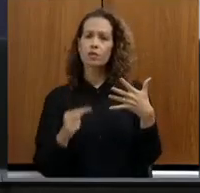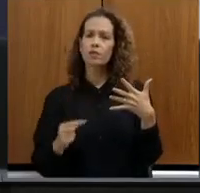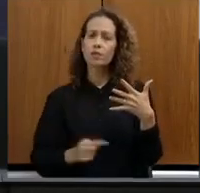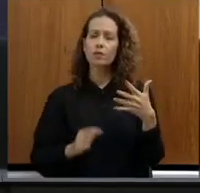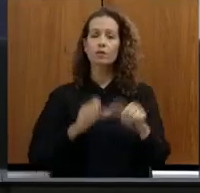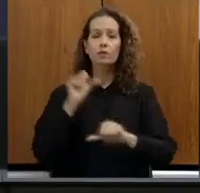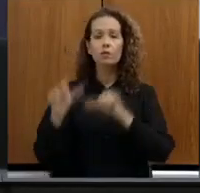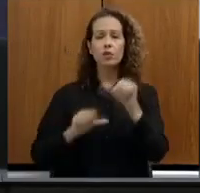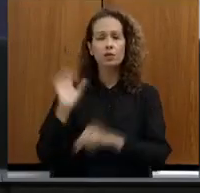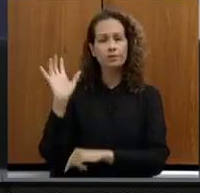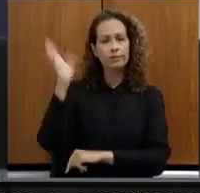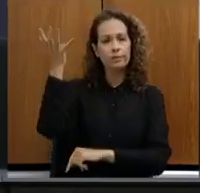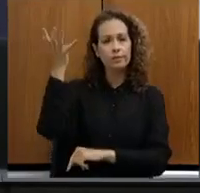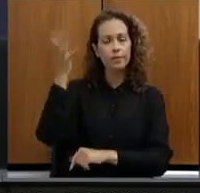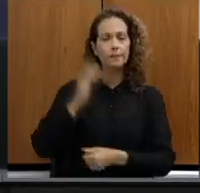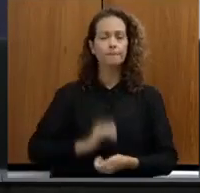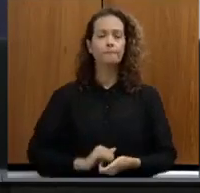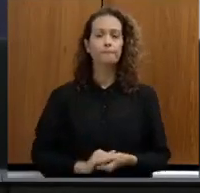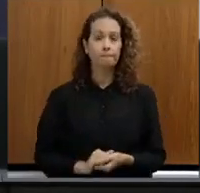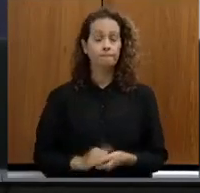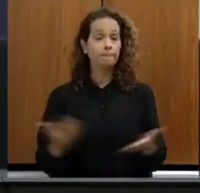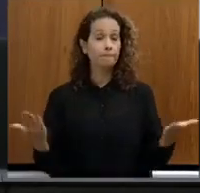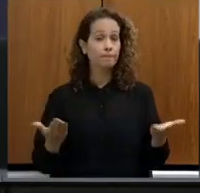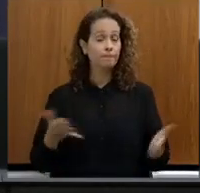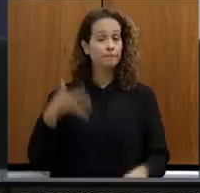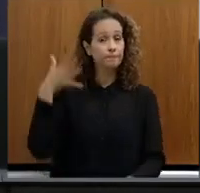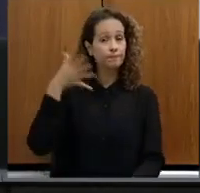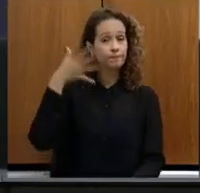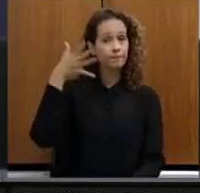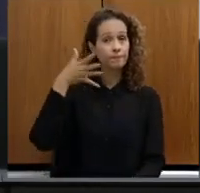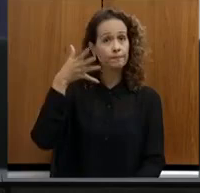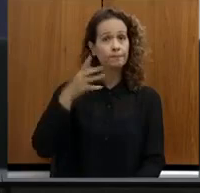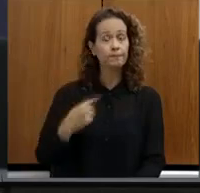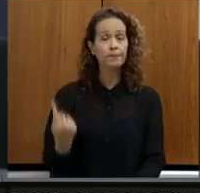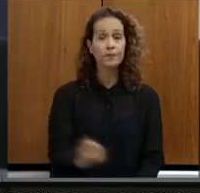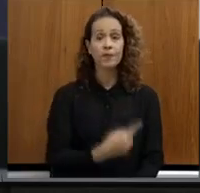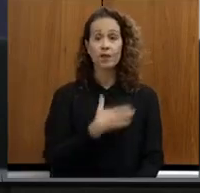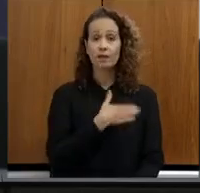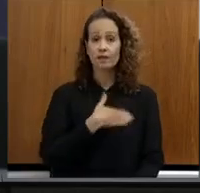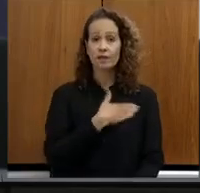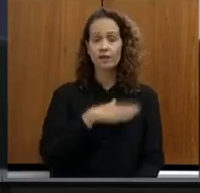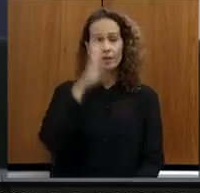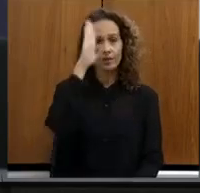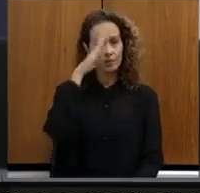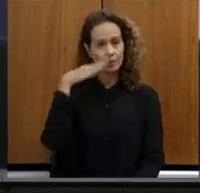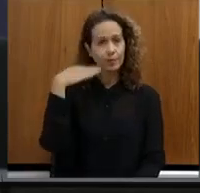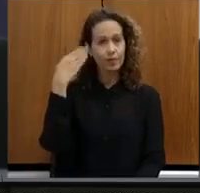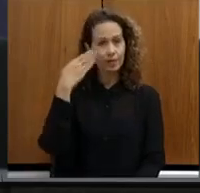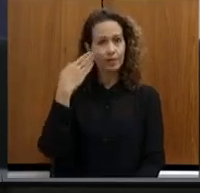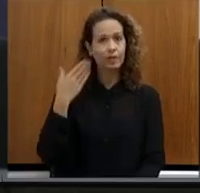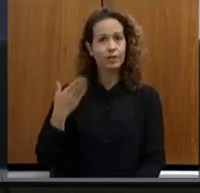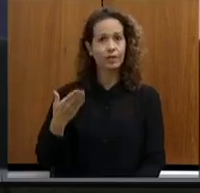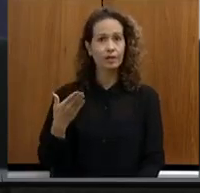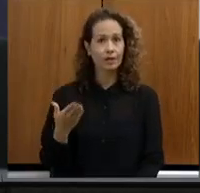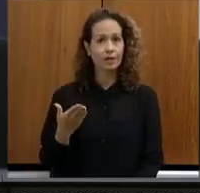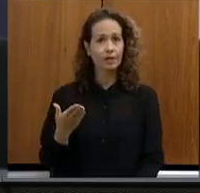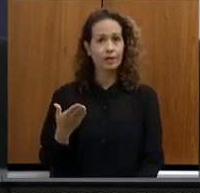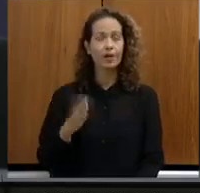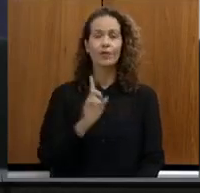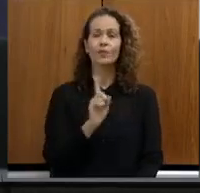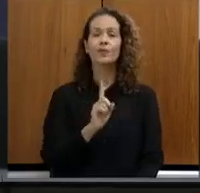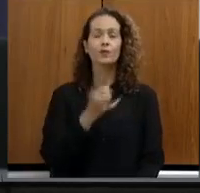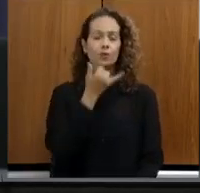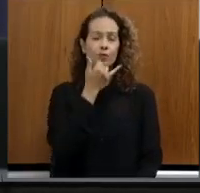mudanças climáticas. Eu passo a palavra agora à nossa querida Beatriz Serqueira, querida Celise